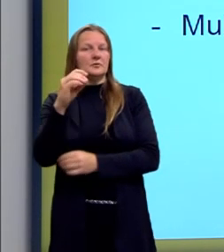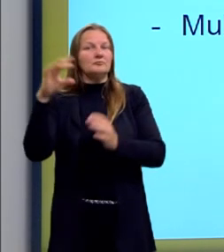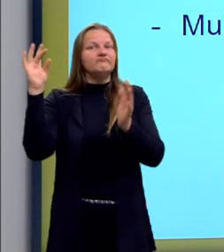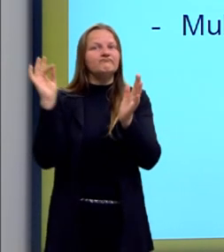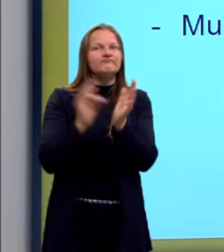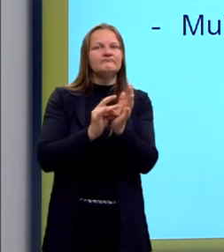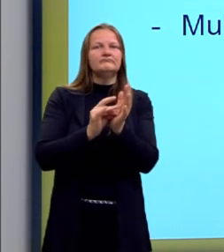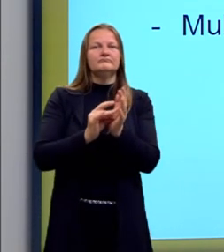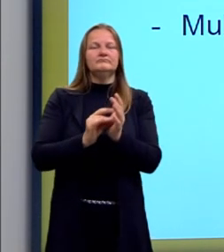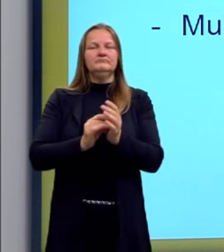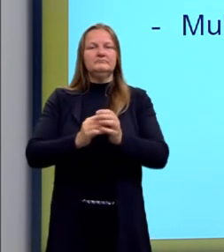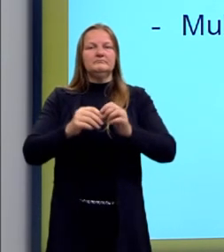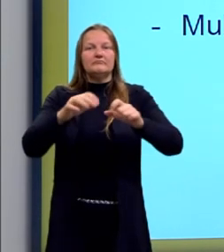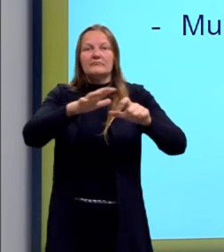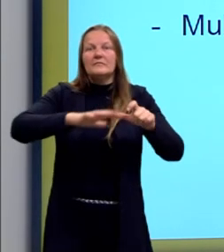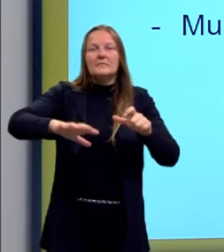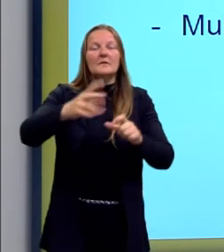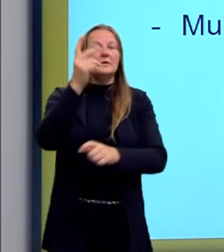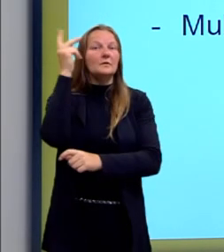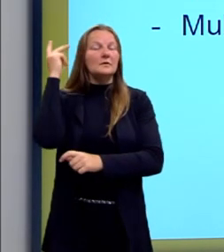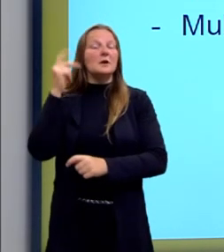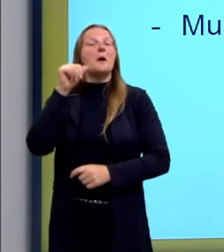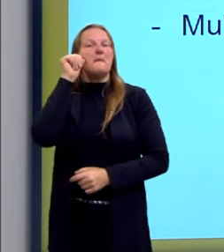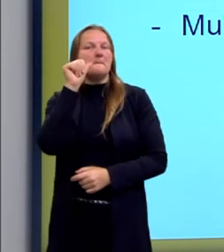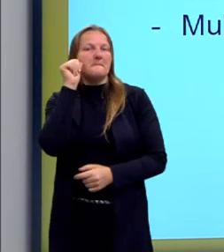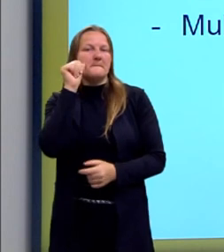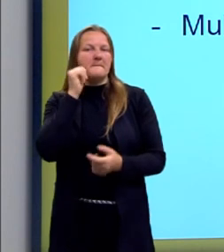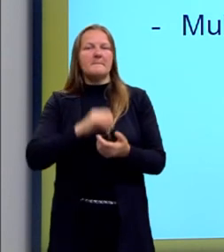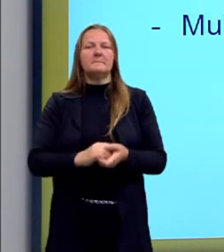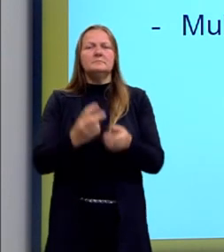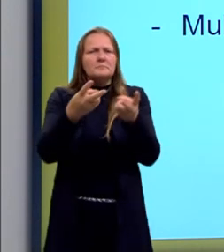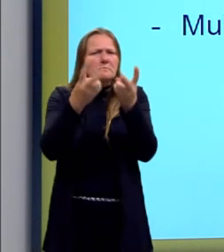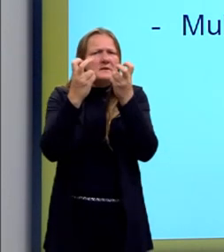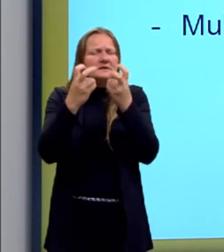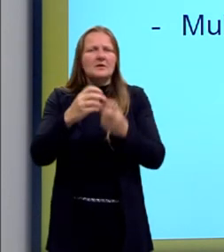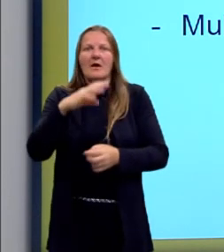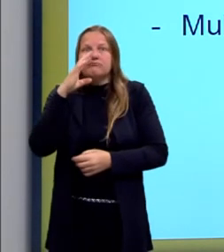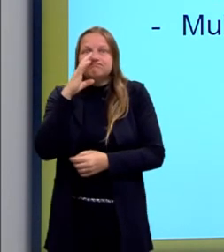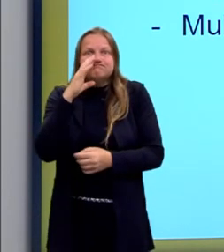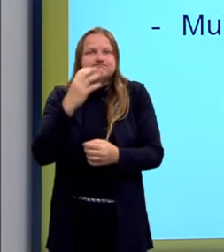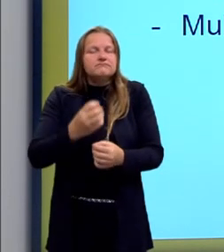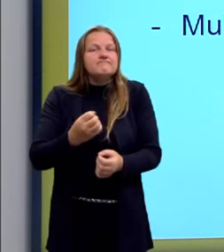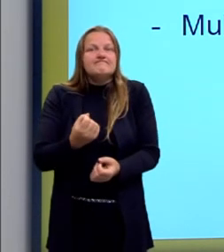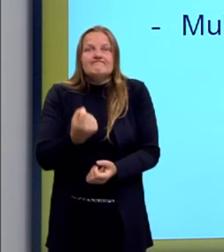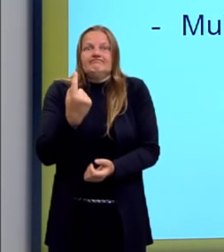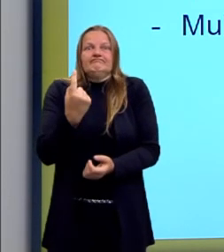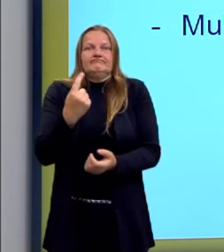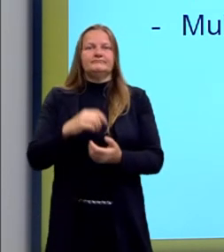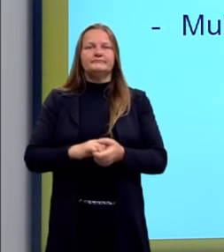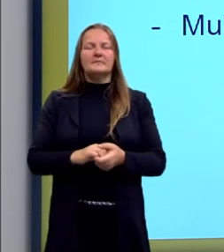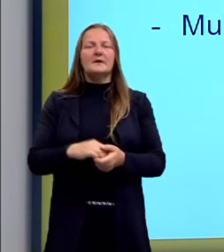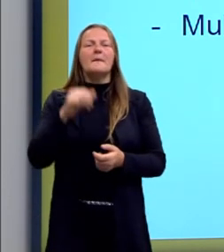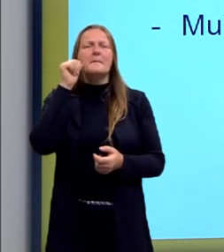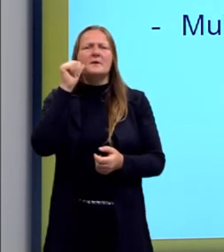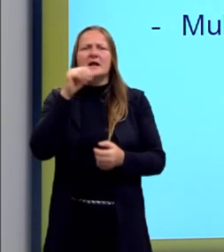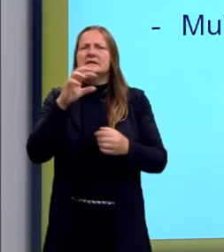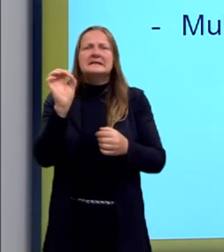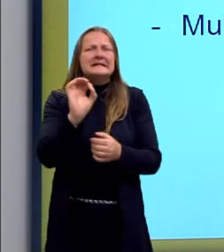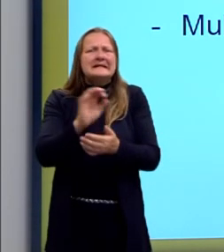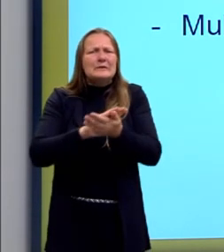esse campo da história das mulheres. E percebam um absurdo, né? As mulheres eram tão pouco